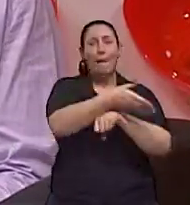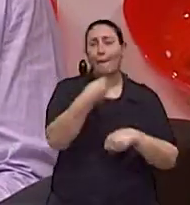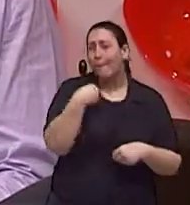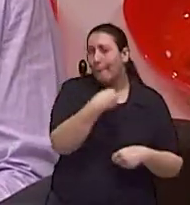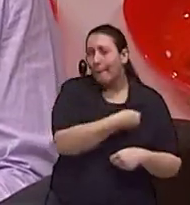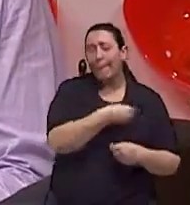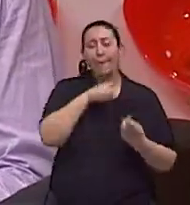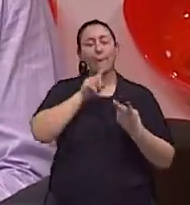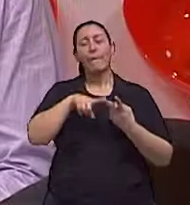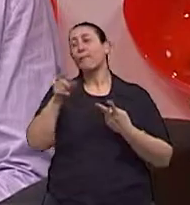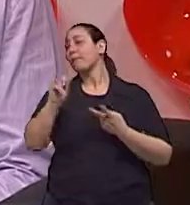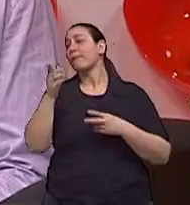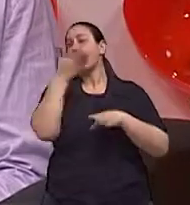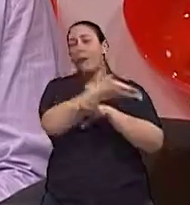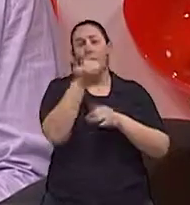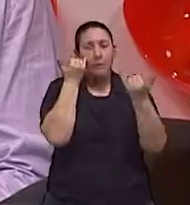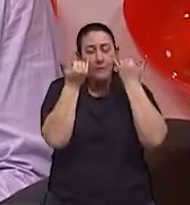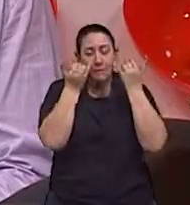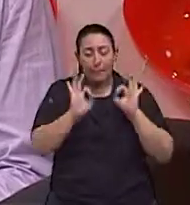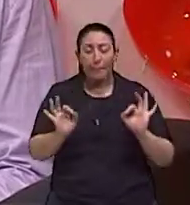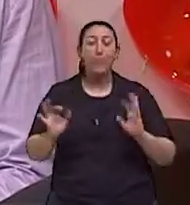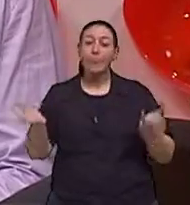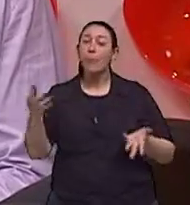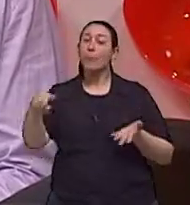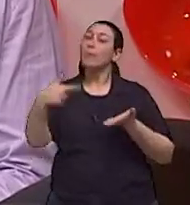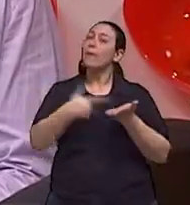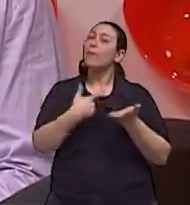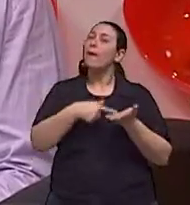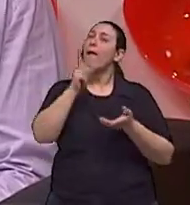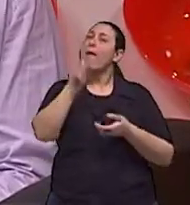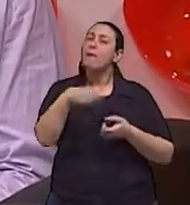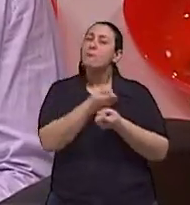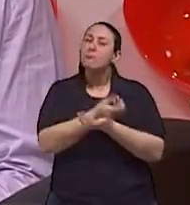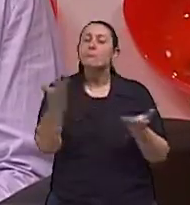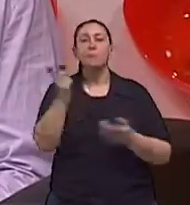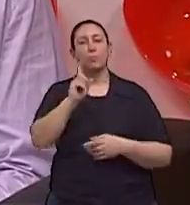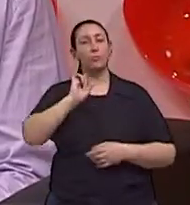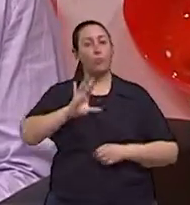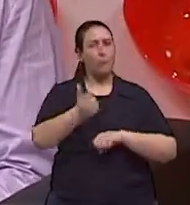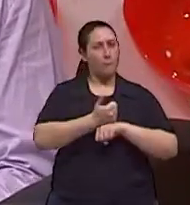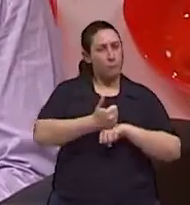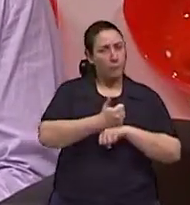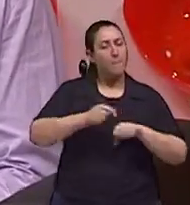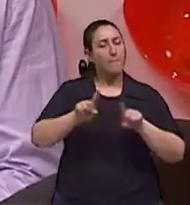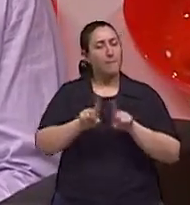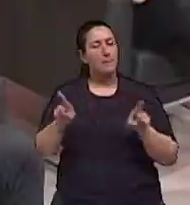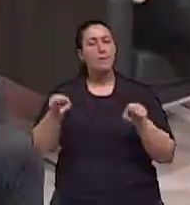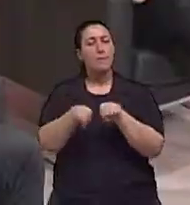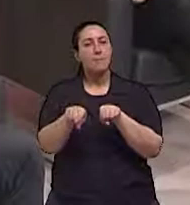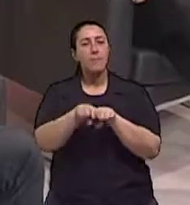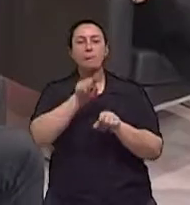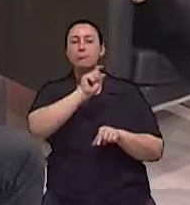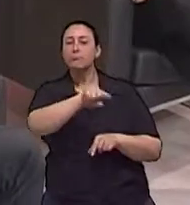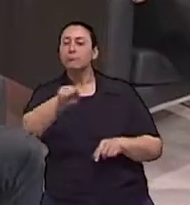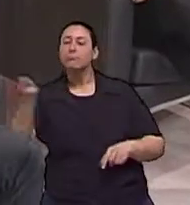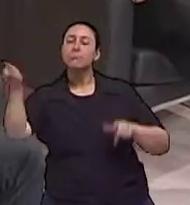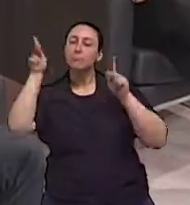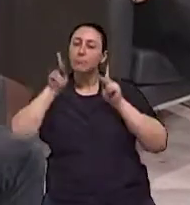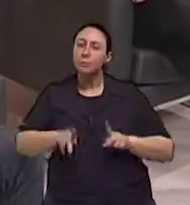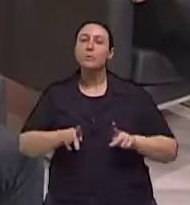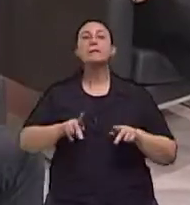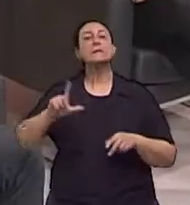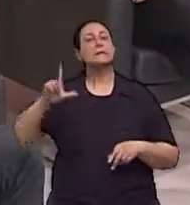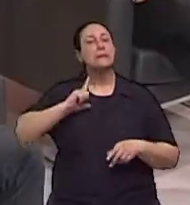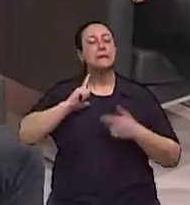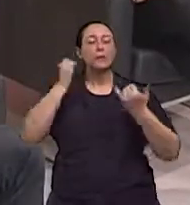as informações que precisa ter Então o livro é uma forma, não só de profissionais como também dos leigos, das pessoas em geral terem acesso